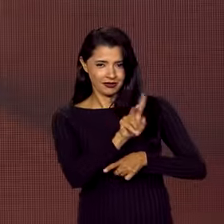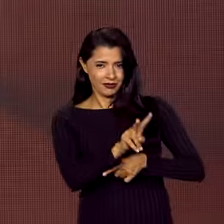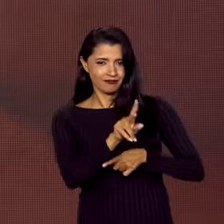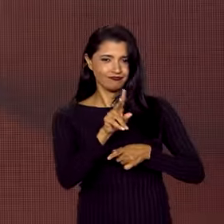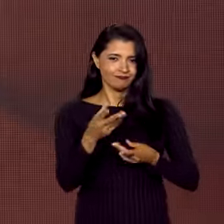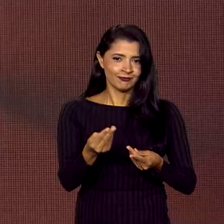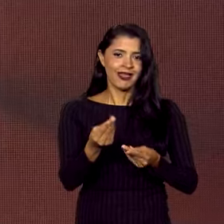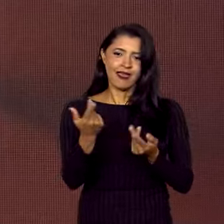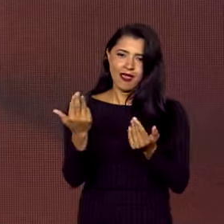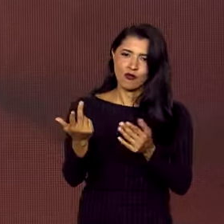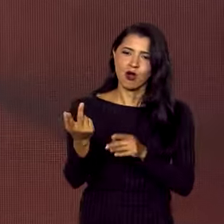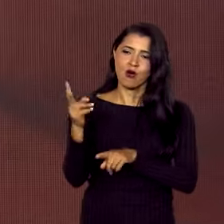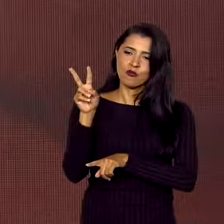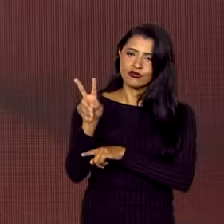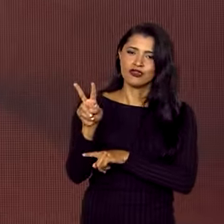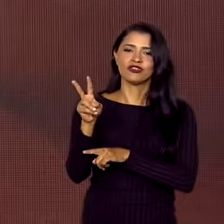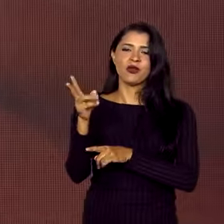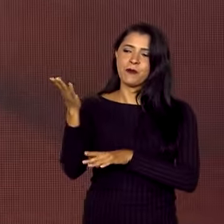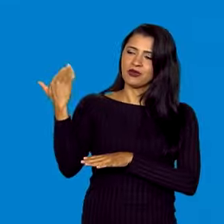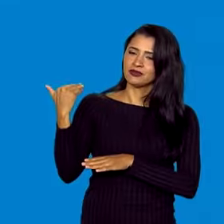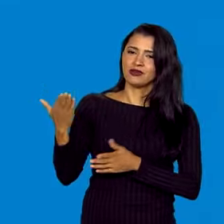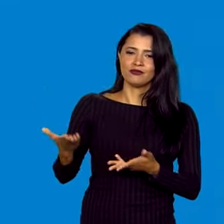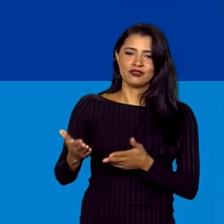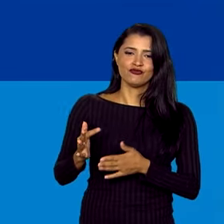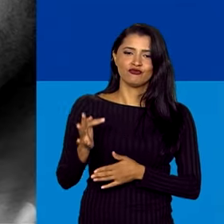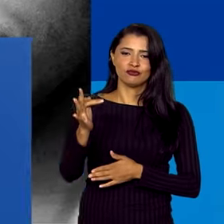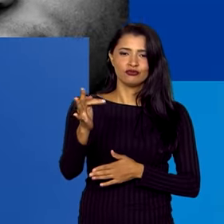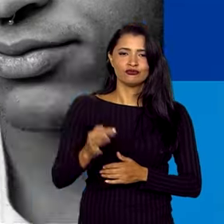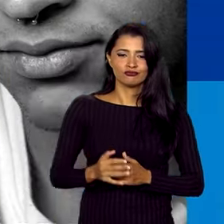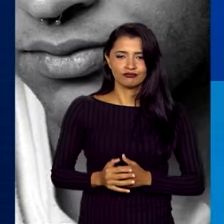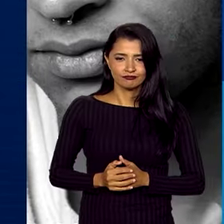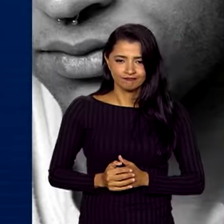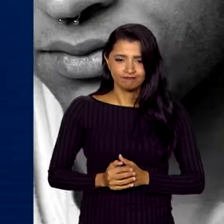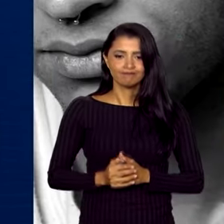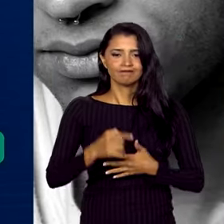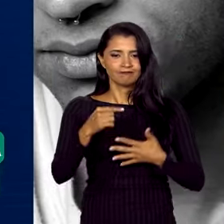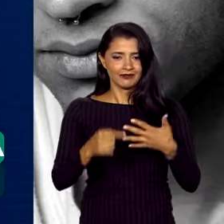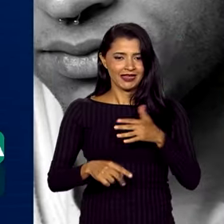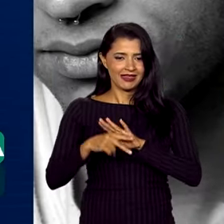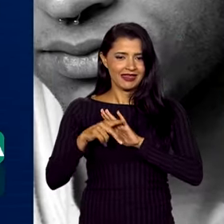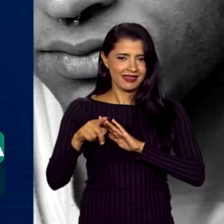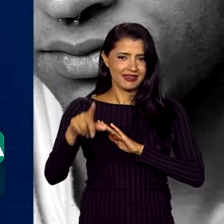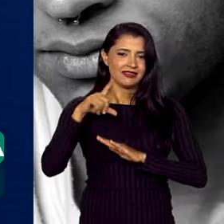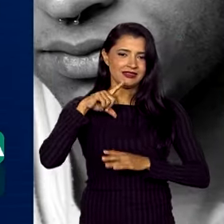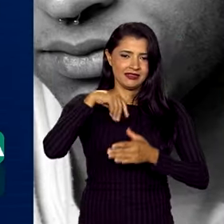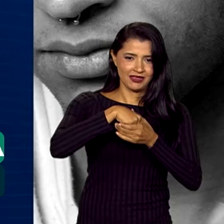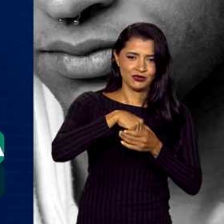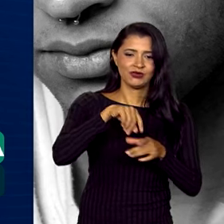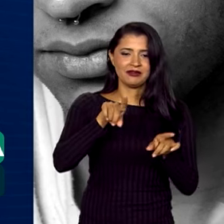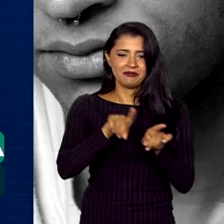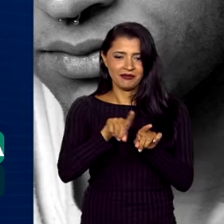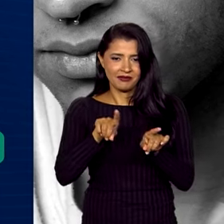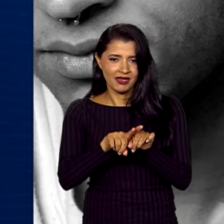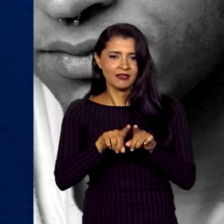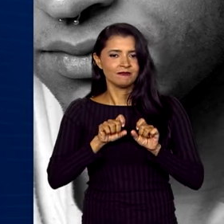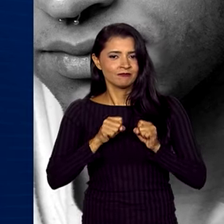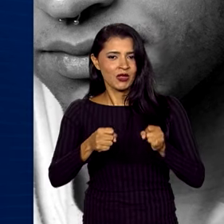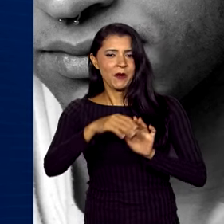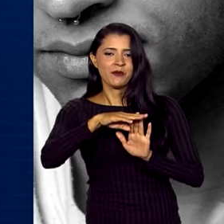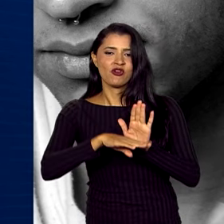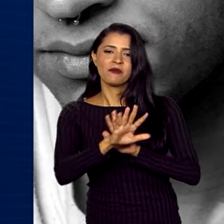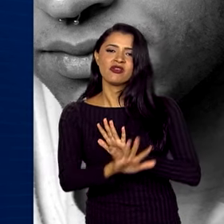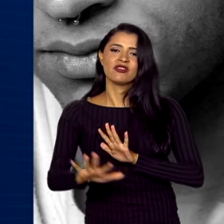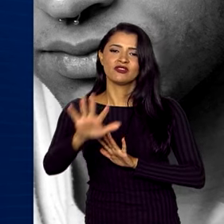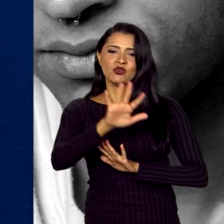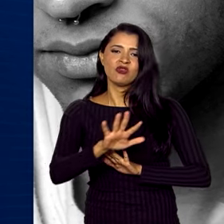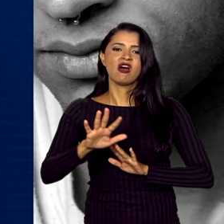nosso passado, nosso presente e nosso futuro. O pacote pela Igualdade Racial inclui ainda iniciativas como o Programa Nacional de